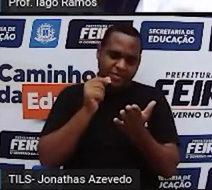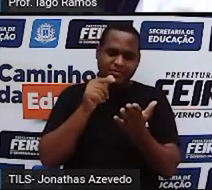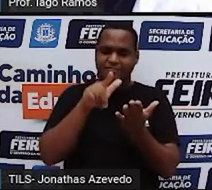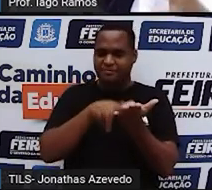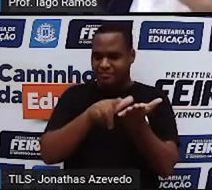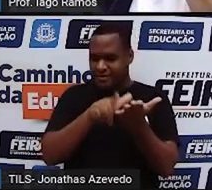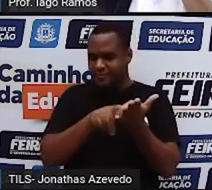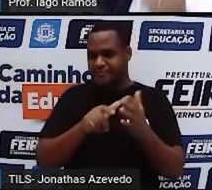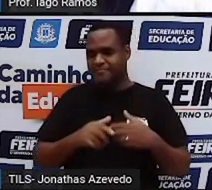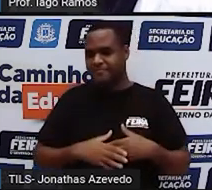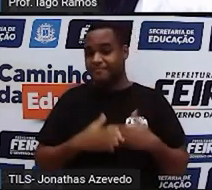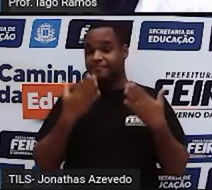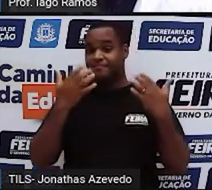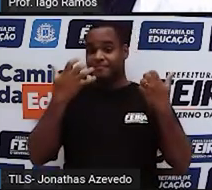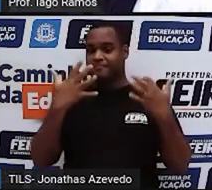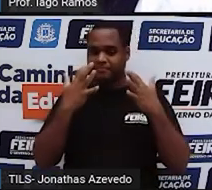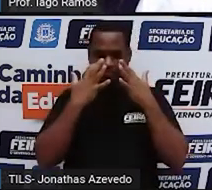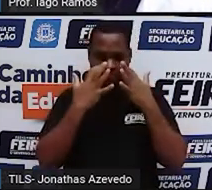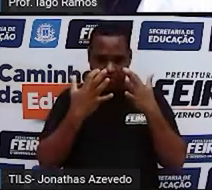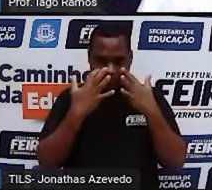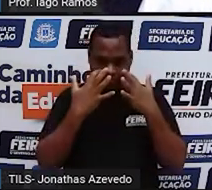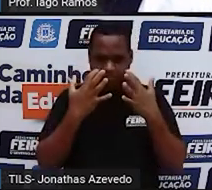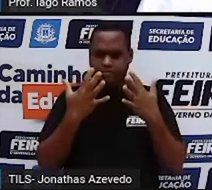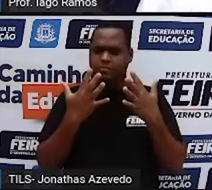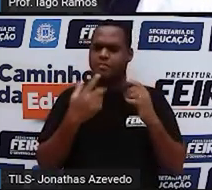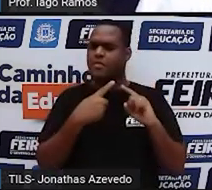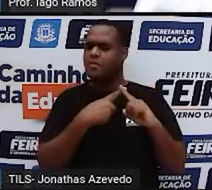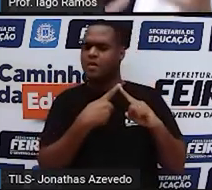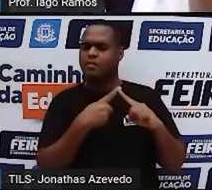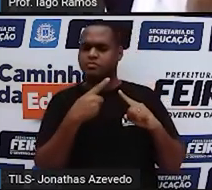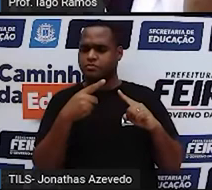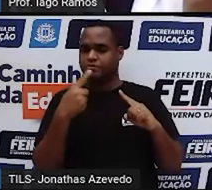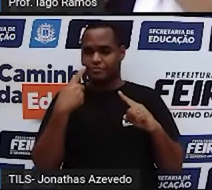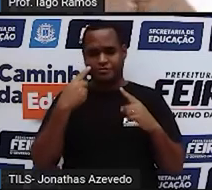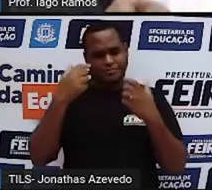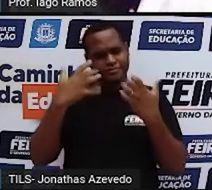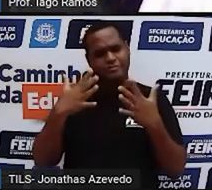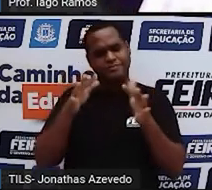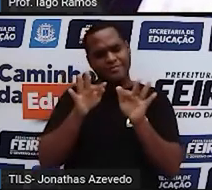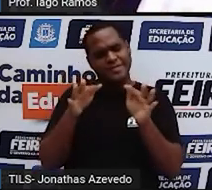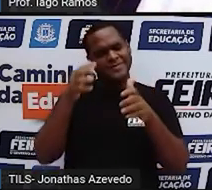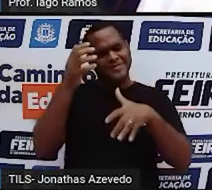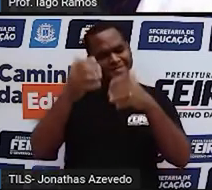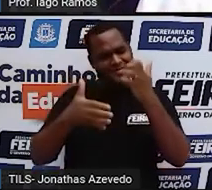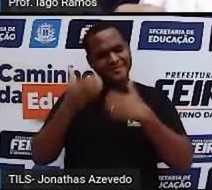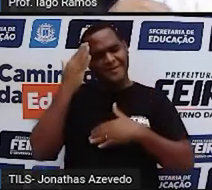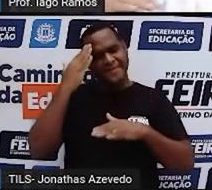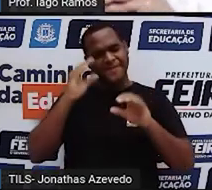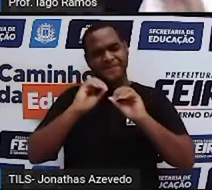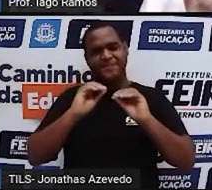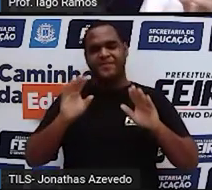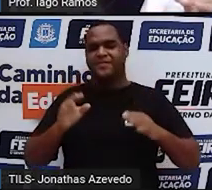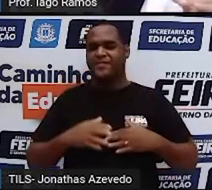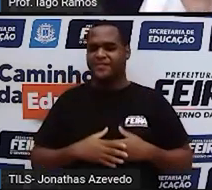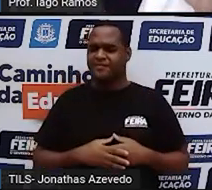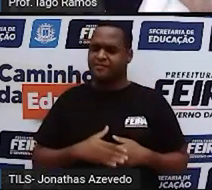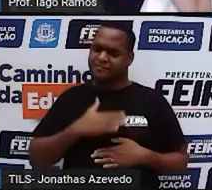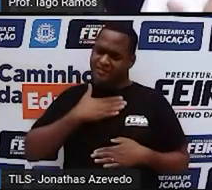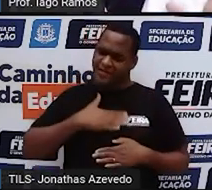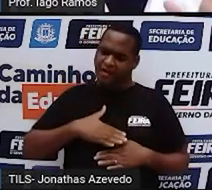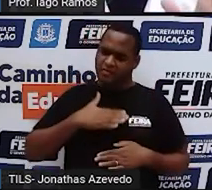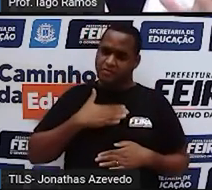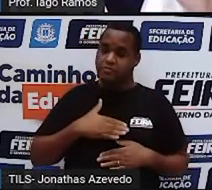lá. Atenção, né? Porque é mais simples do que você imagina. É uma coisa tranquilinha.